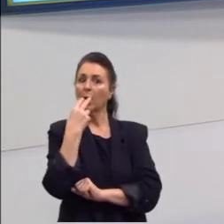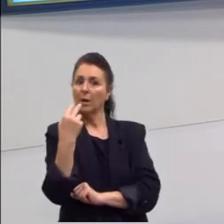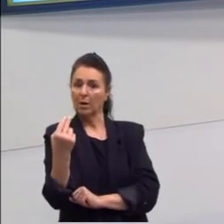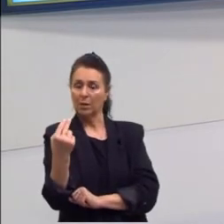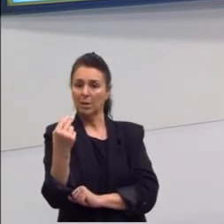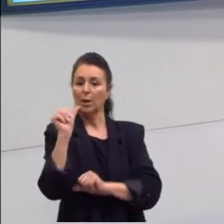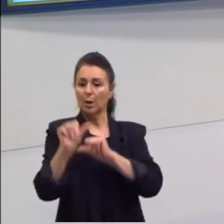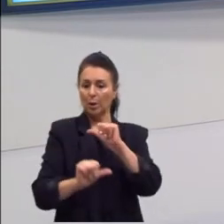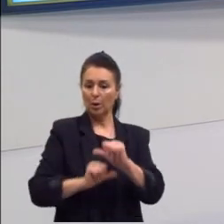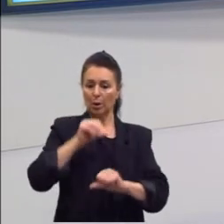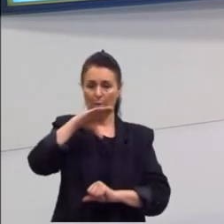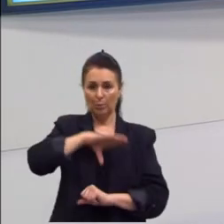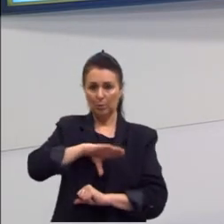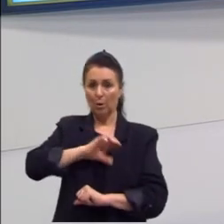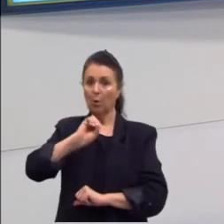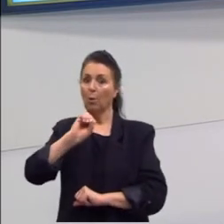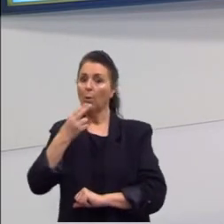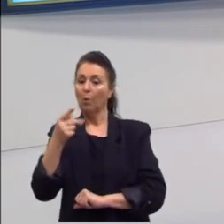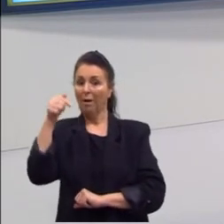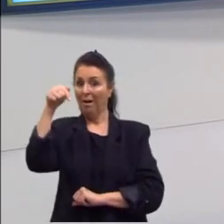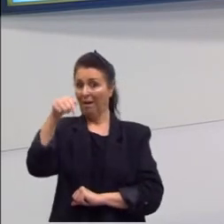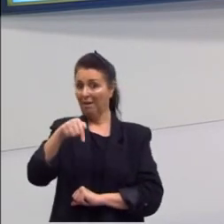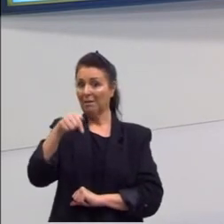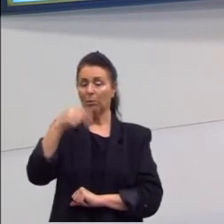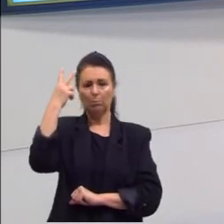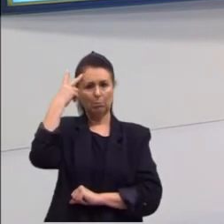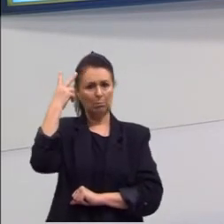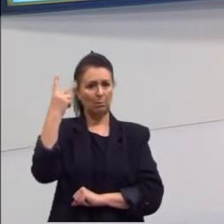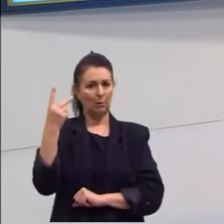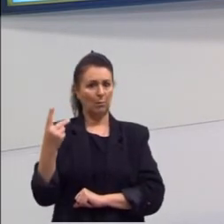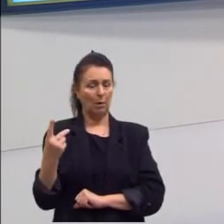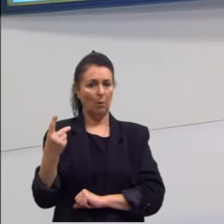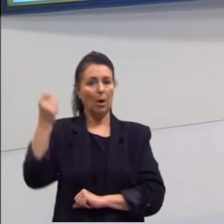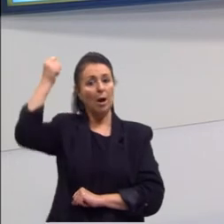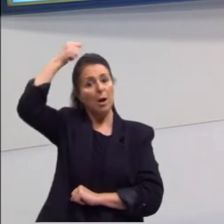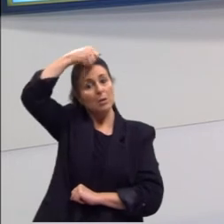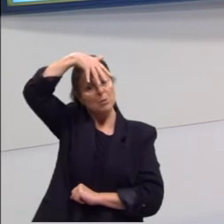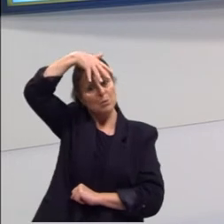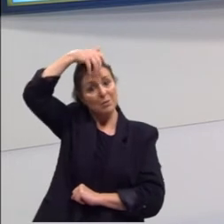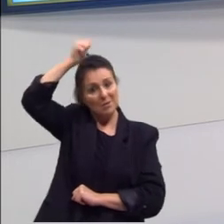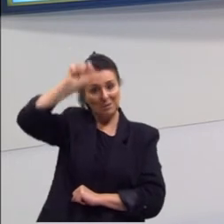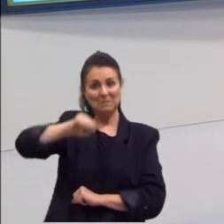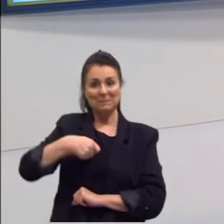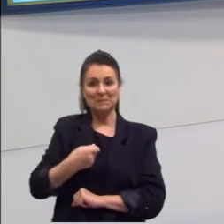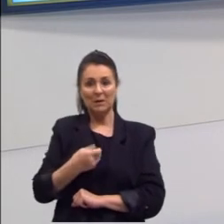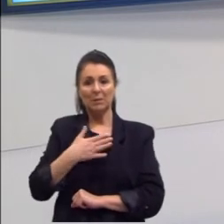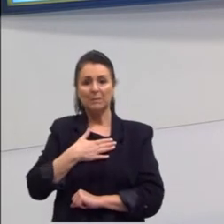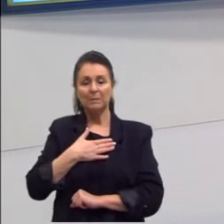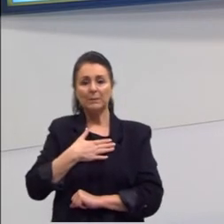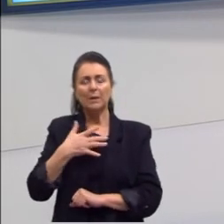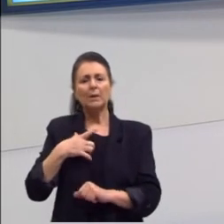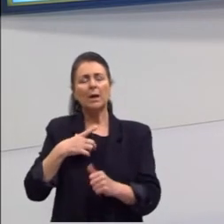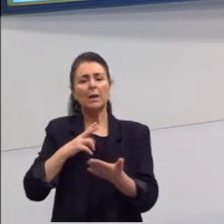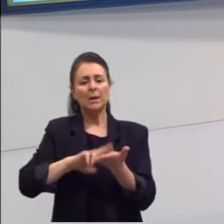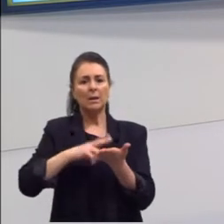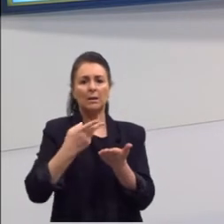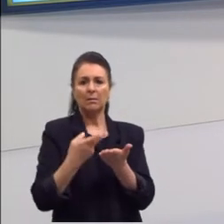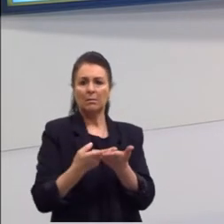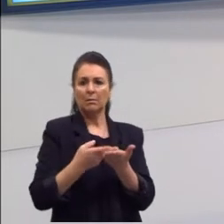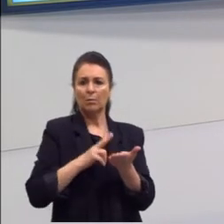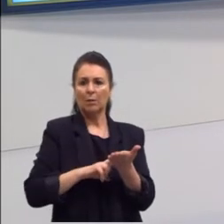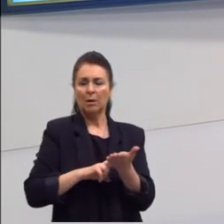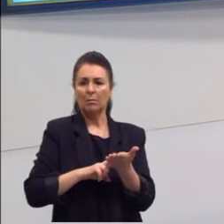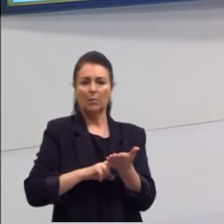português, ou aqui no nosso caso, automaticamente, a Suzana está transformando o eu estou falando em português para Libras.